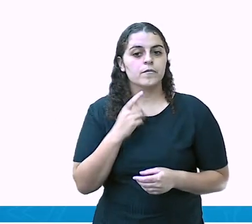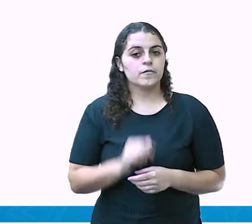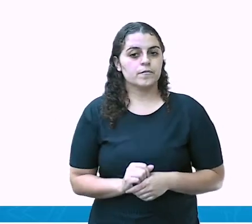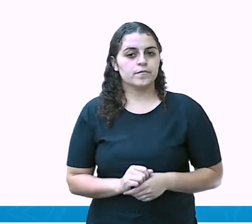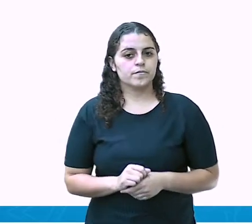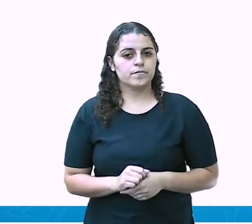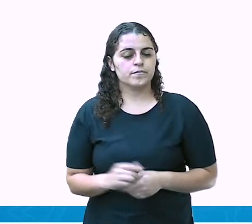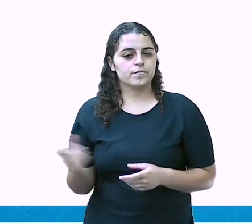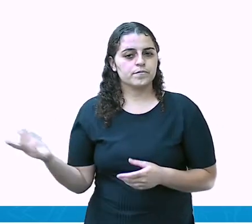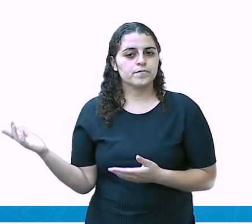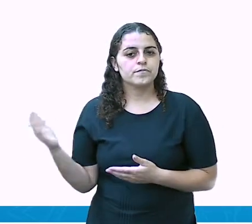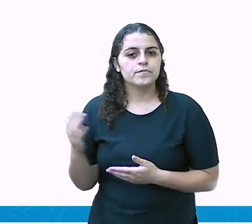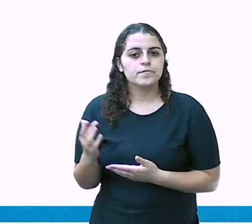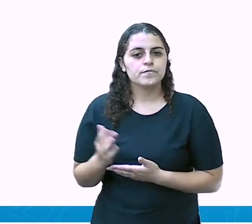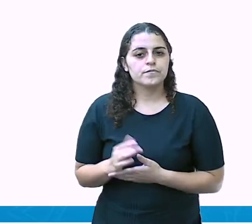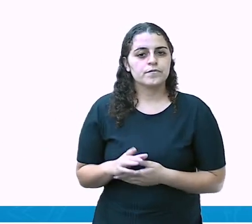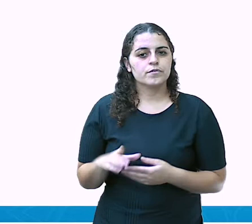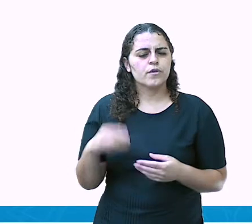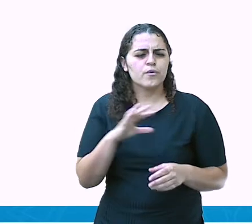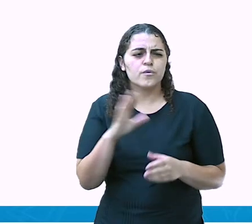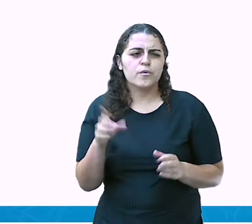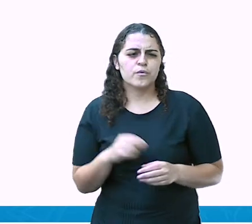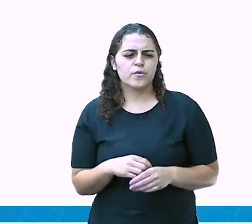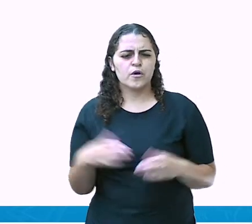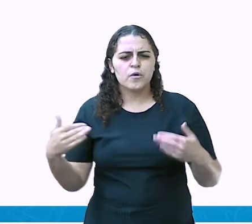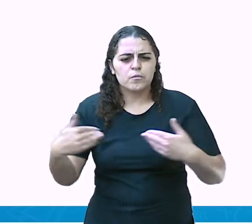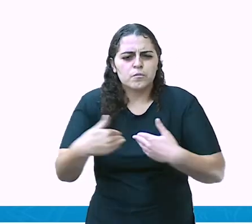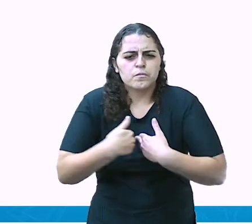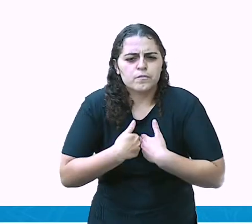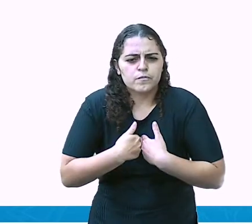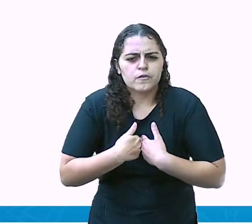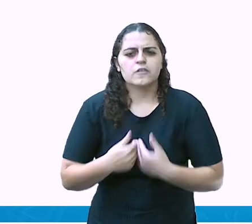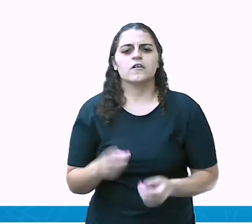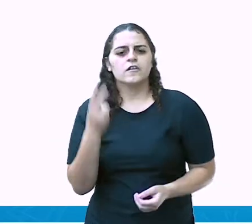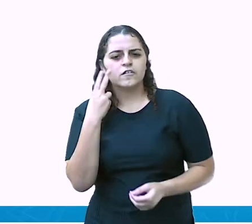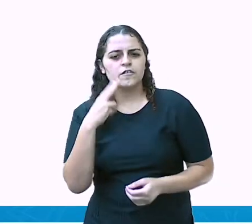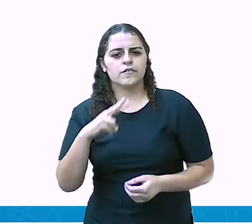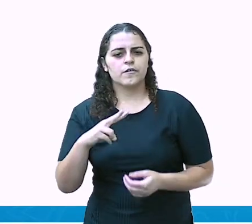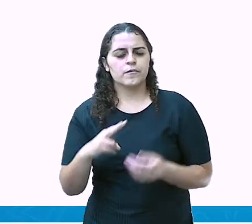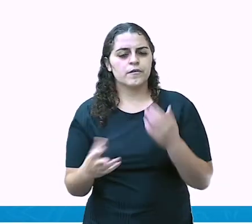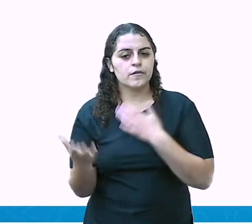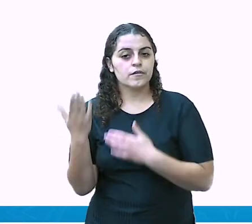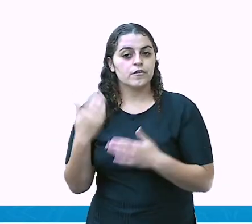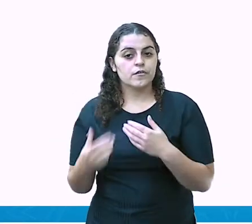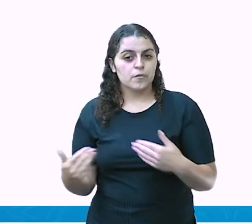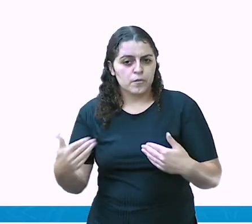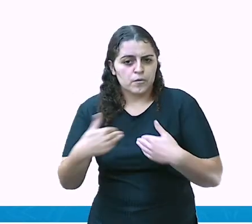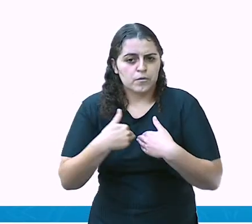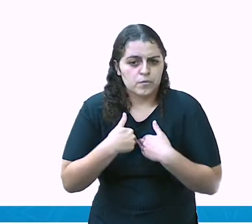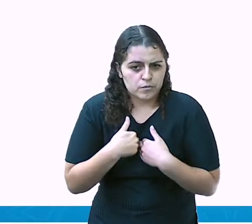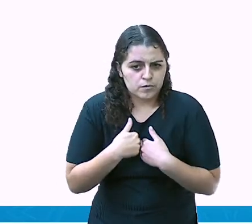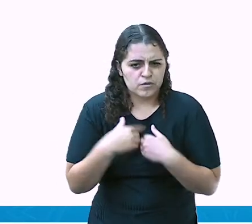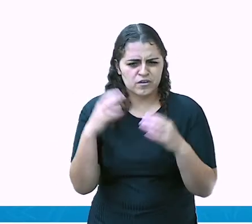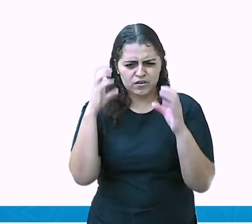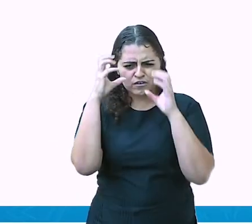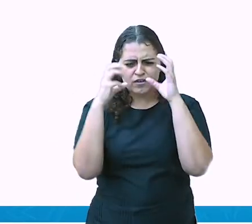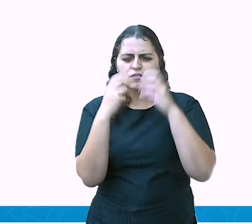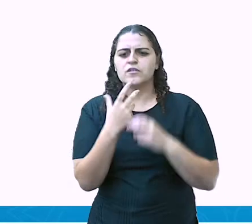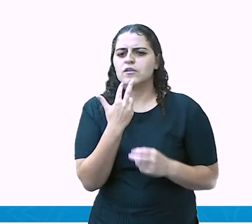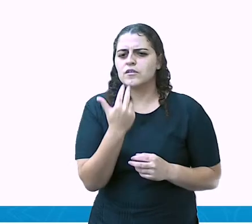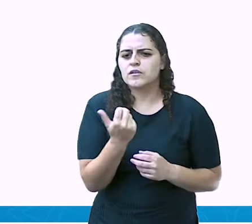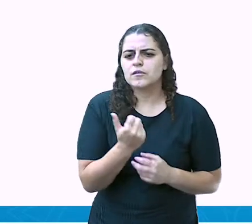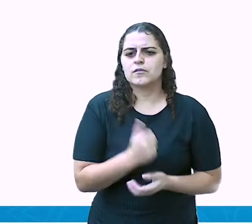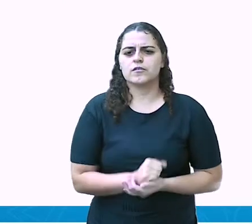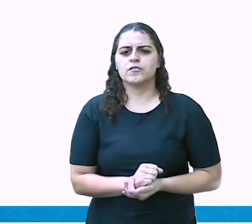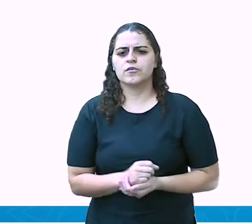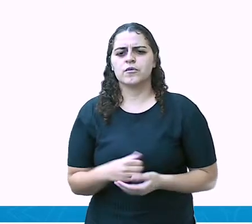audição que ele não fala. ou então é autista. Nós vimos na última vez sobre o autismo que é um transtorno da linguagem. No